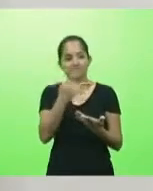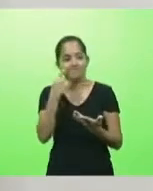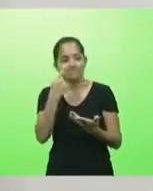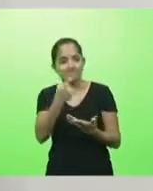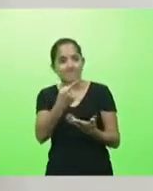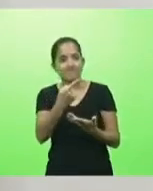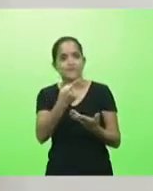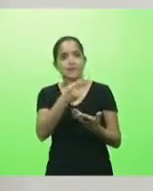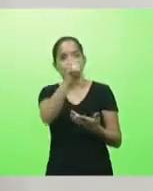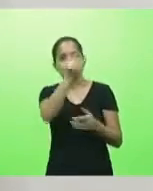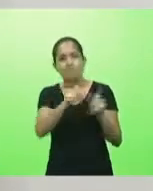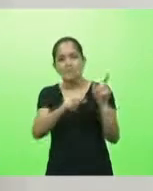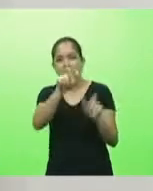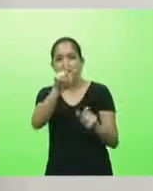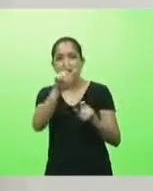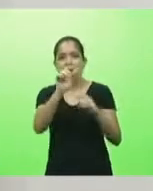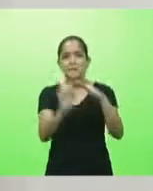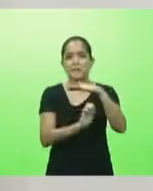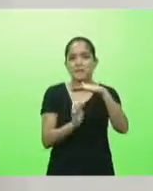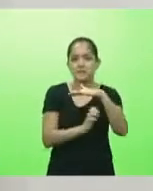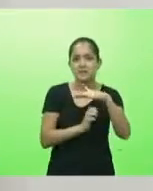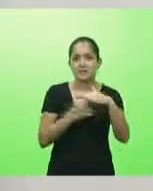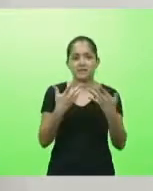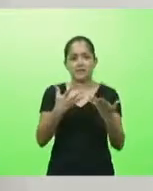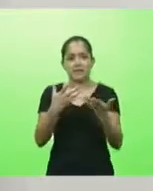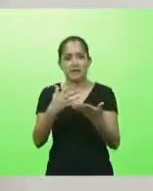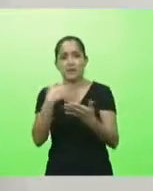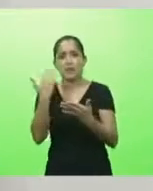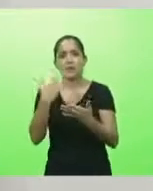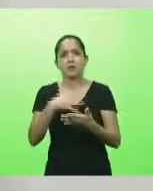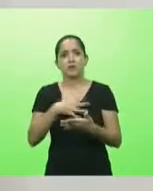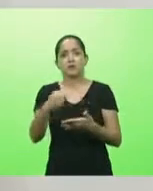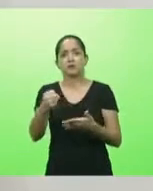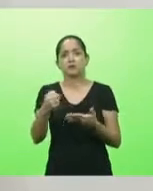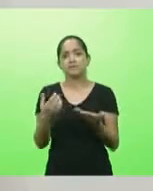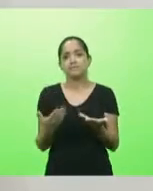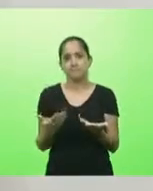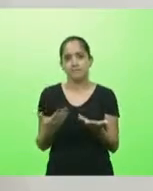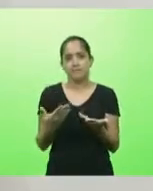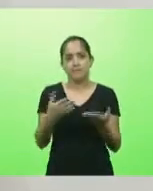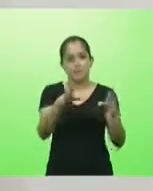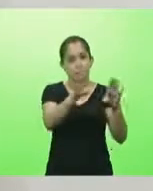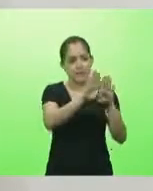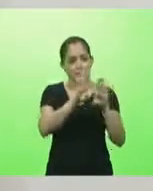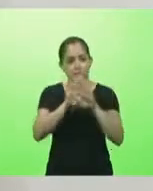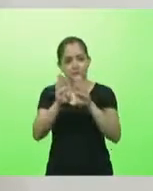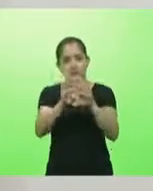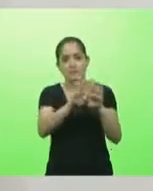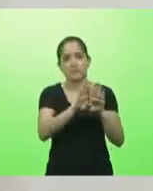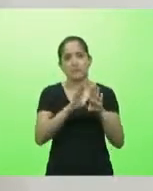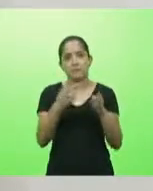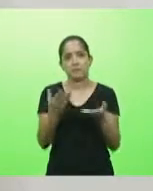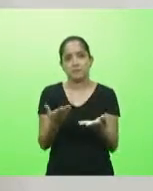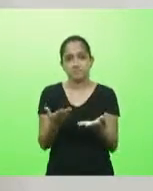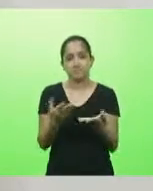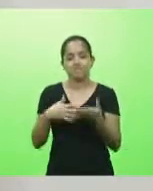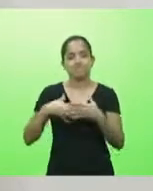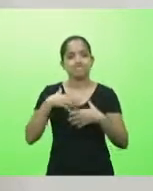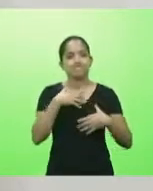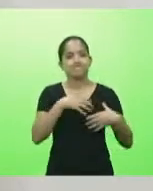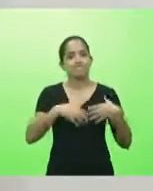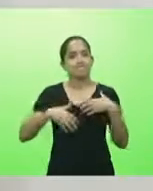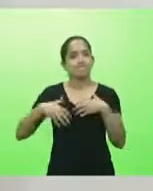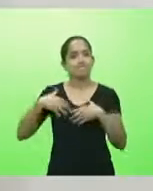Alguns deles eu conheço há 20 anos e hoje passar na frente do estabelecimento e ver as portas fechadas dá um sentimento